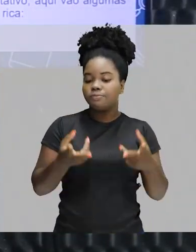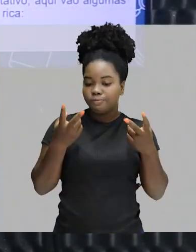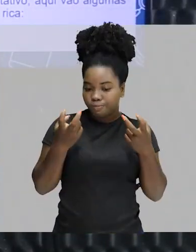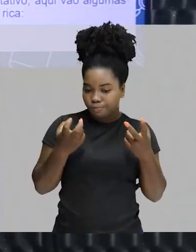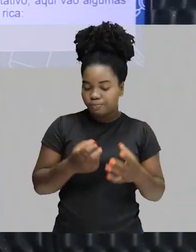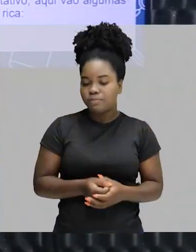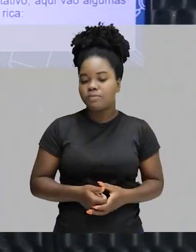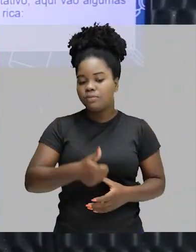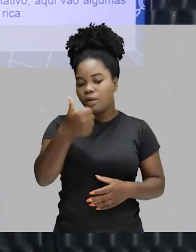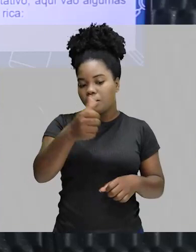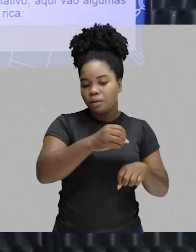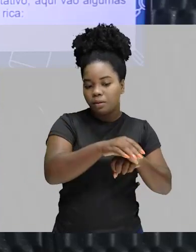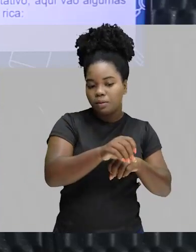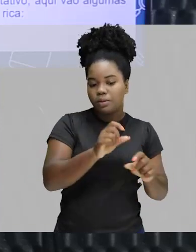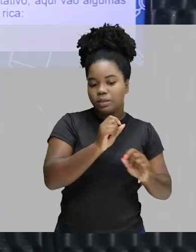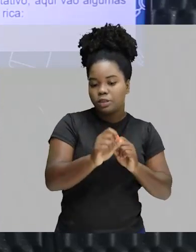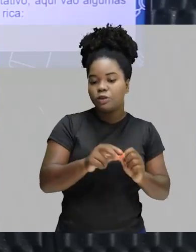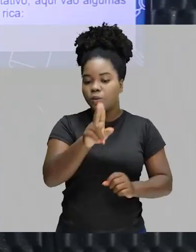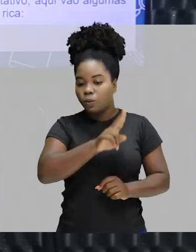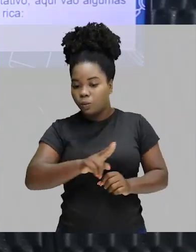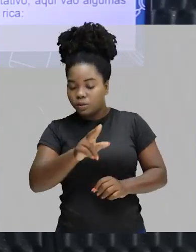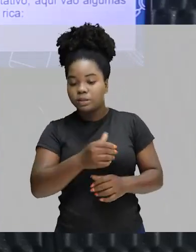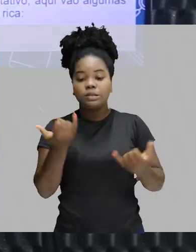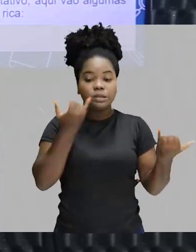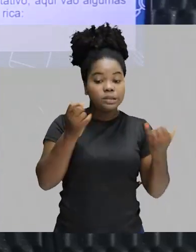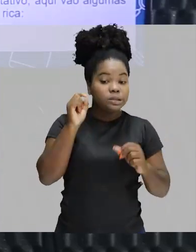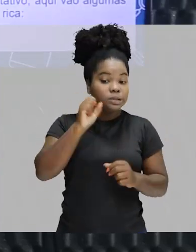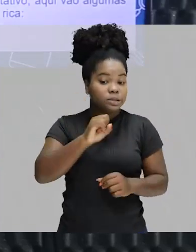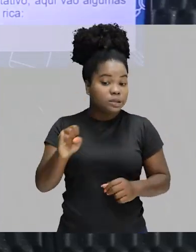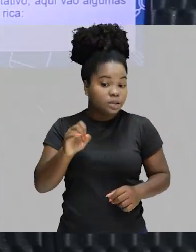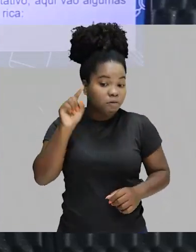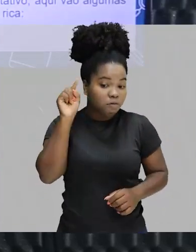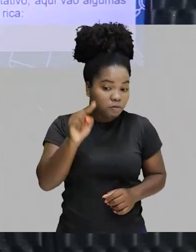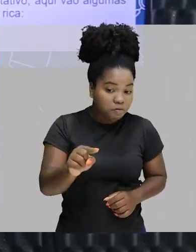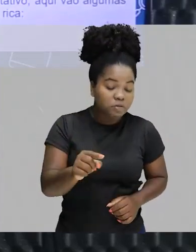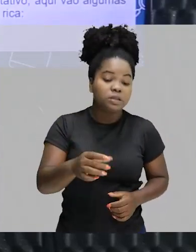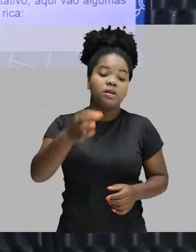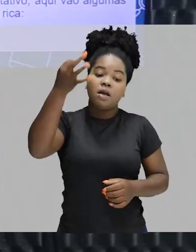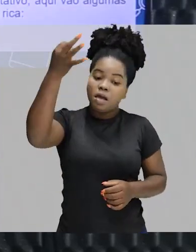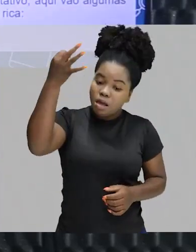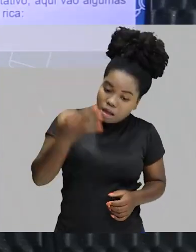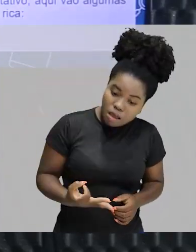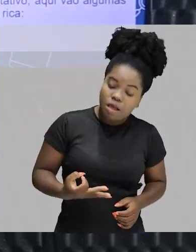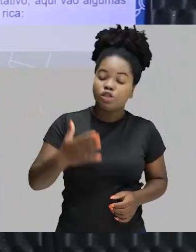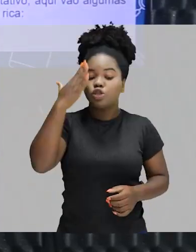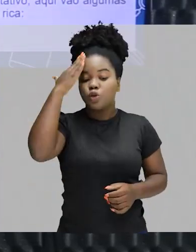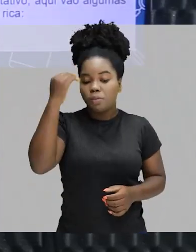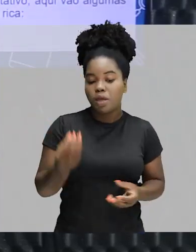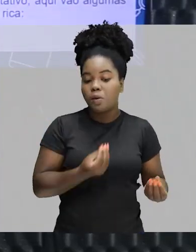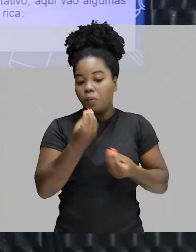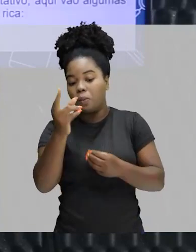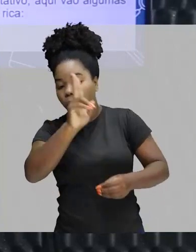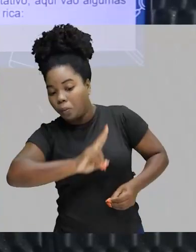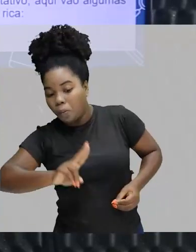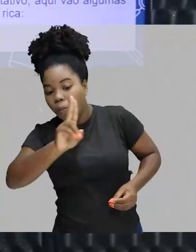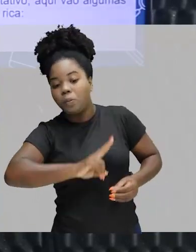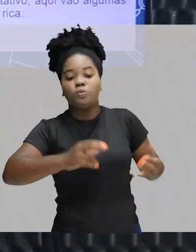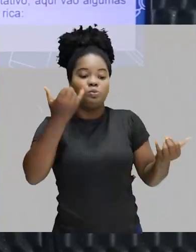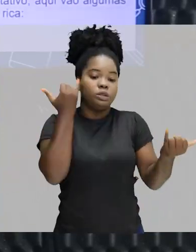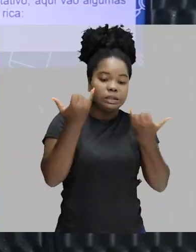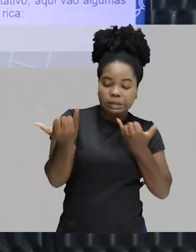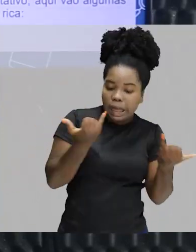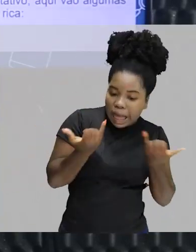Para começar, a primeira dica é só usar essa informação se você realmente tiver certeza, se você souber mesmo desses dados.